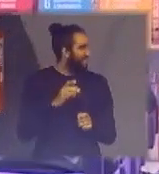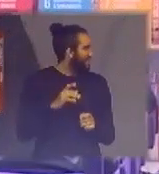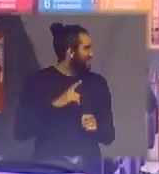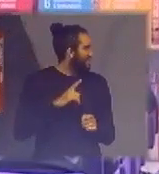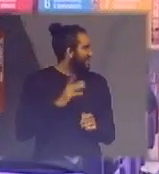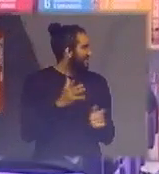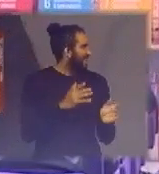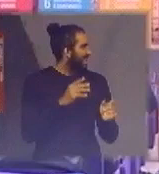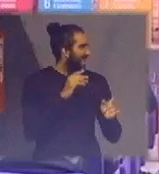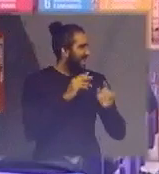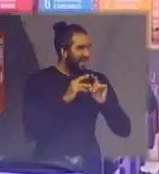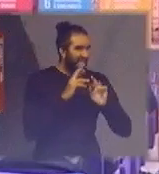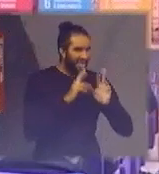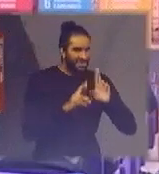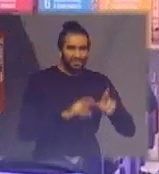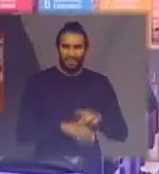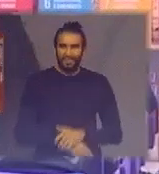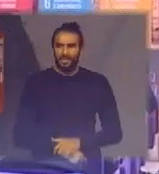esse Lúcio